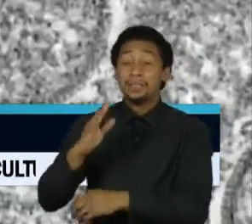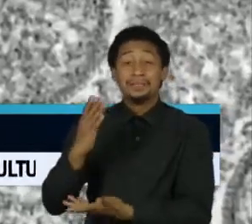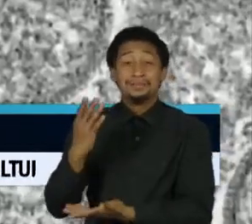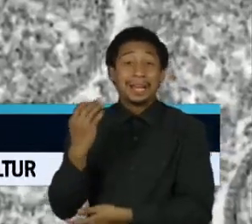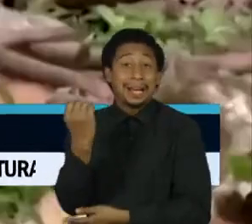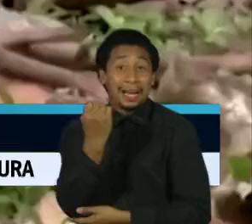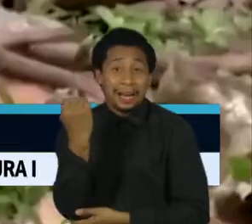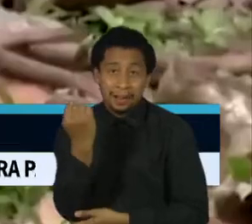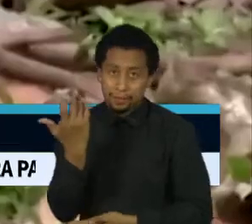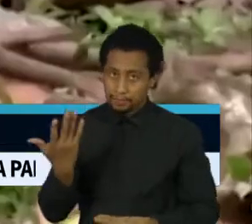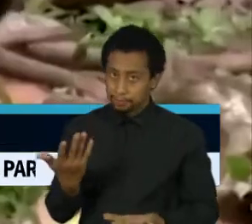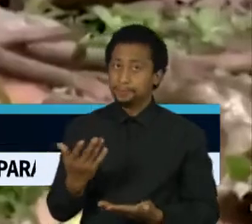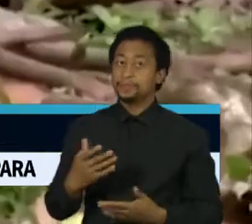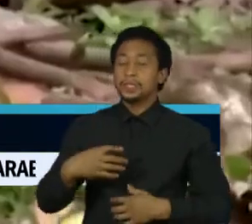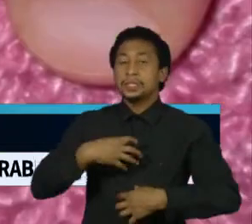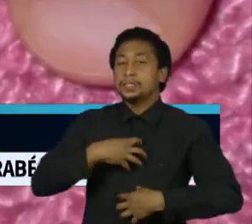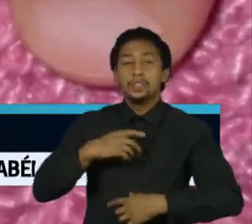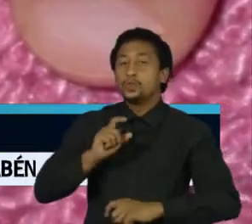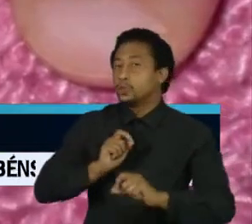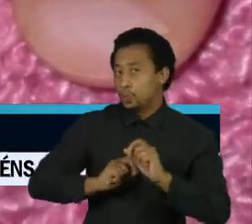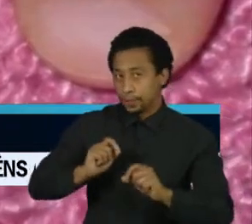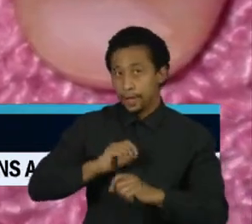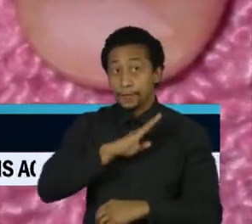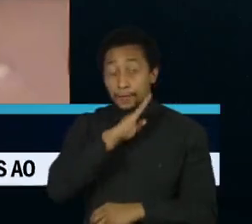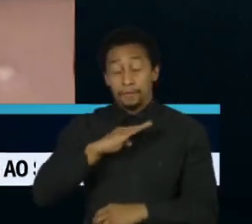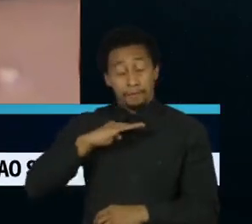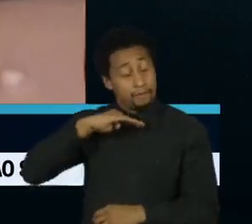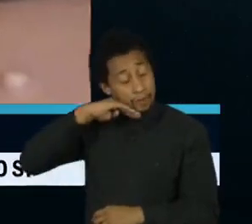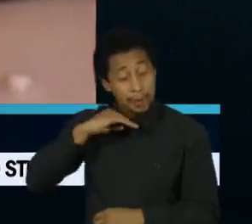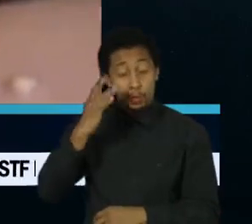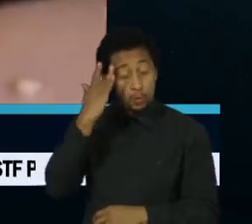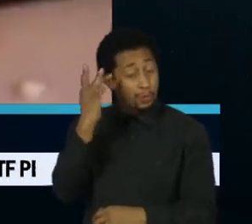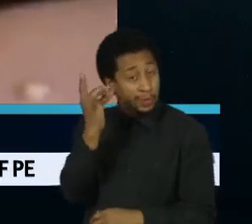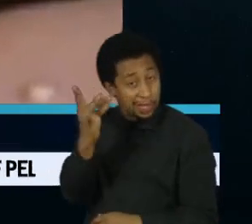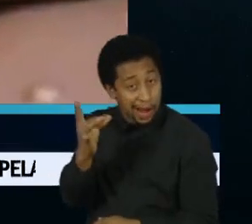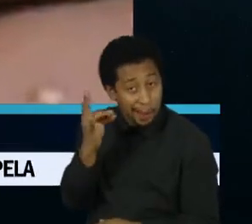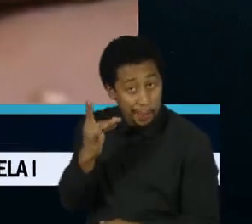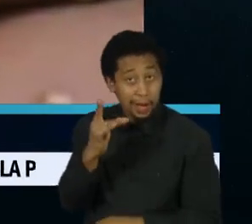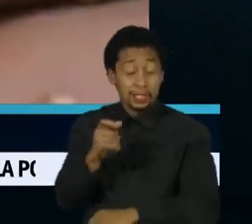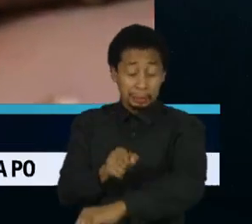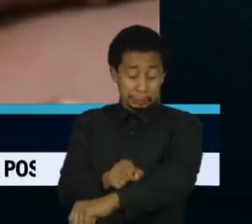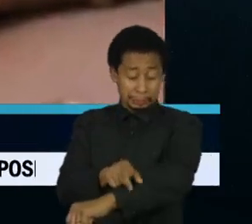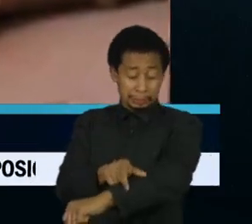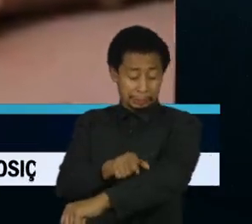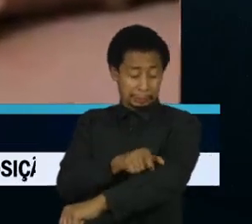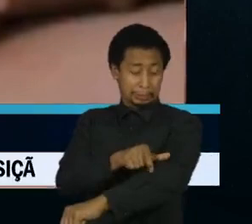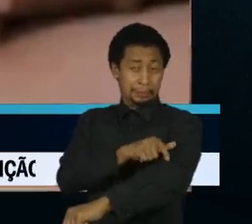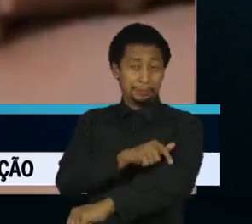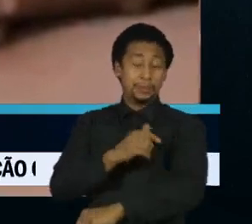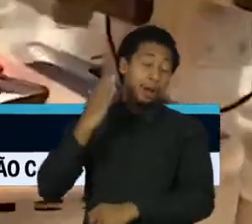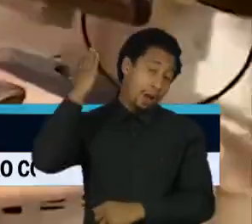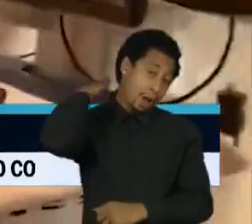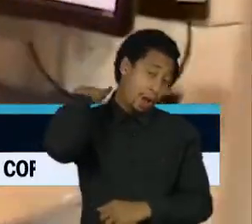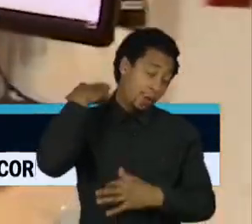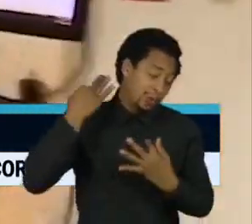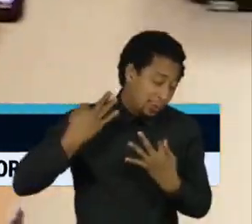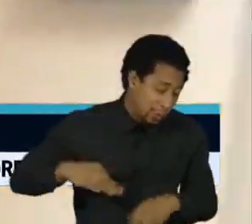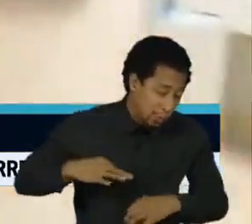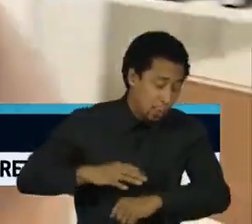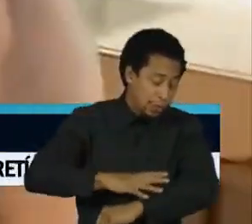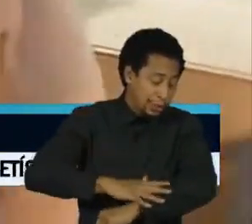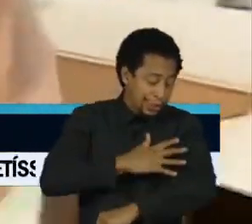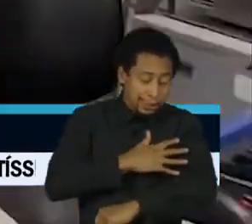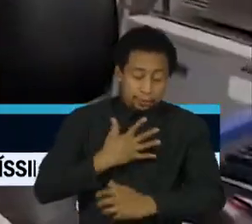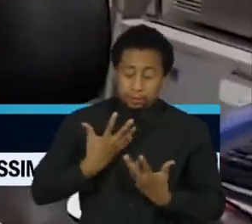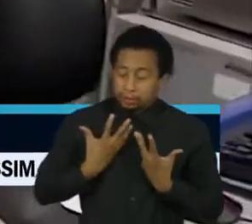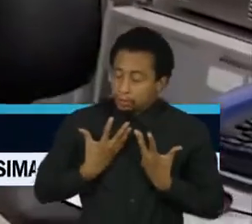sintomas da varíola dos macacos são febre alta, dor de cabeça intensa, aumento do tamanho dos linfonodos, dor nas costas, dor muscular e